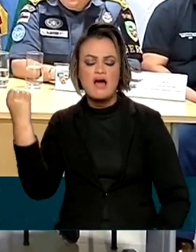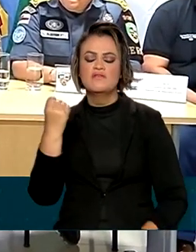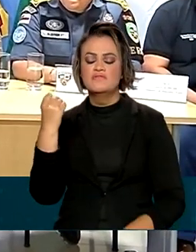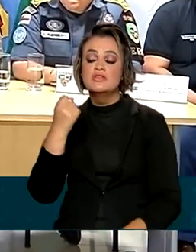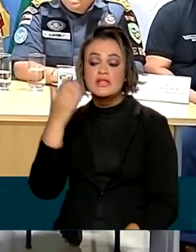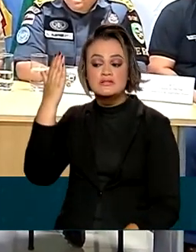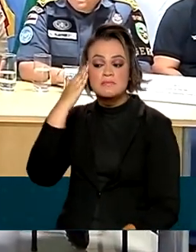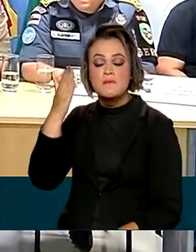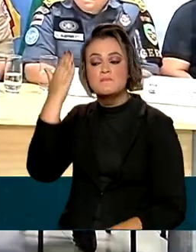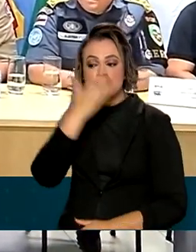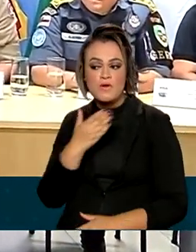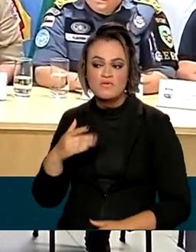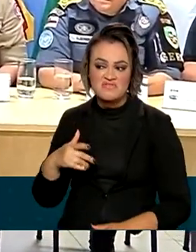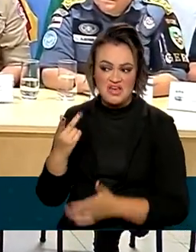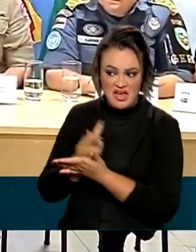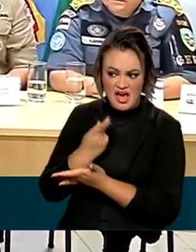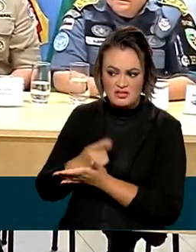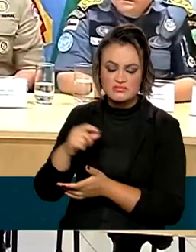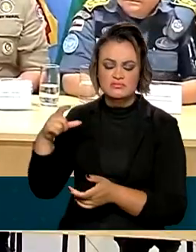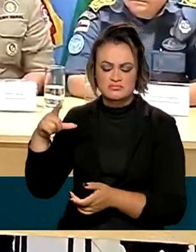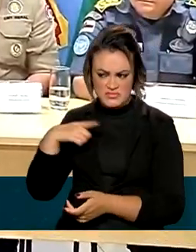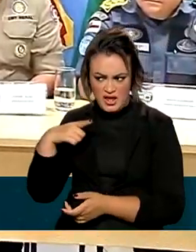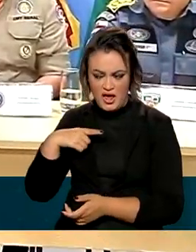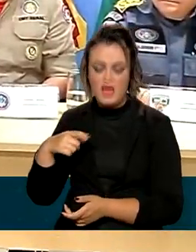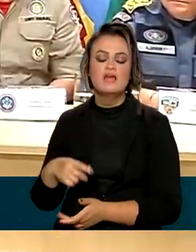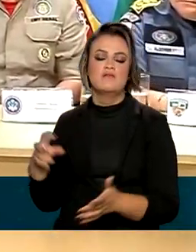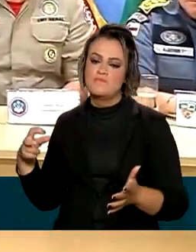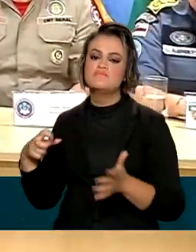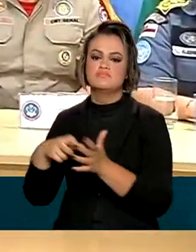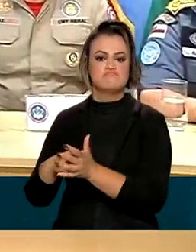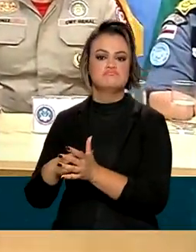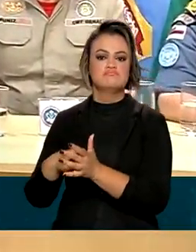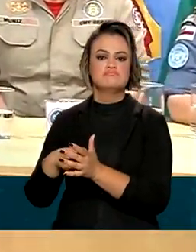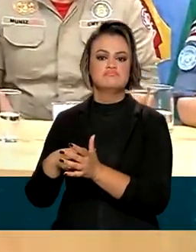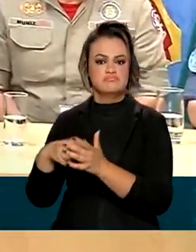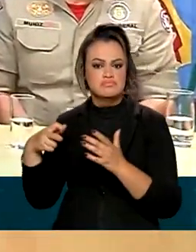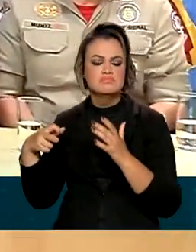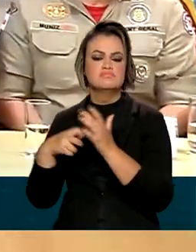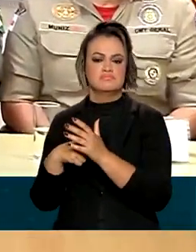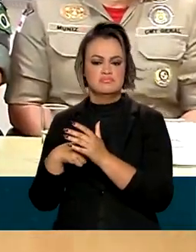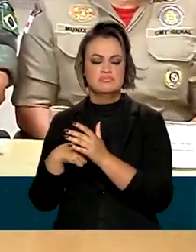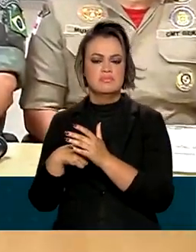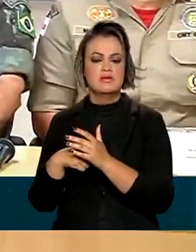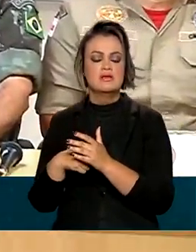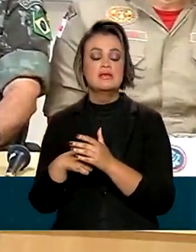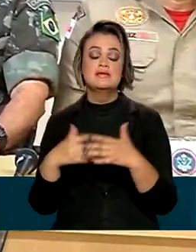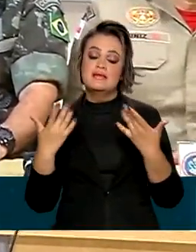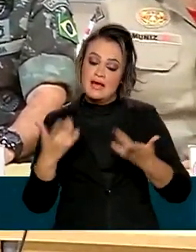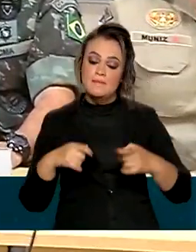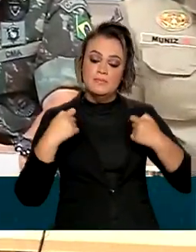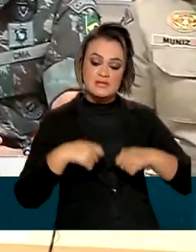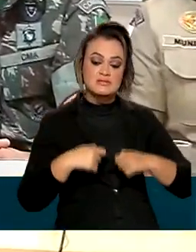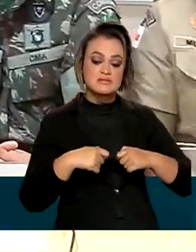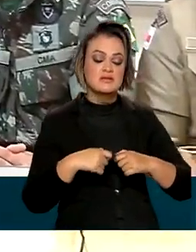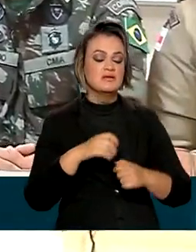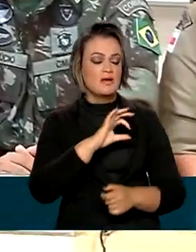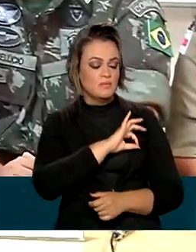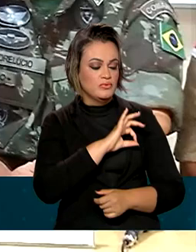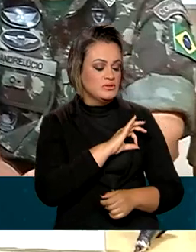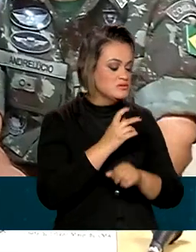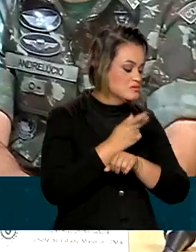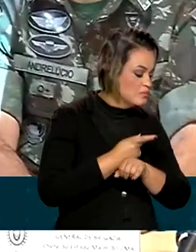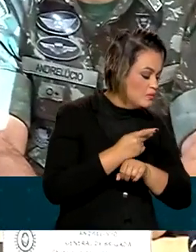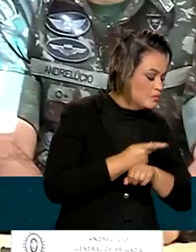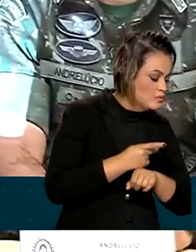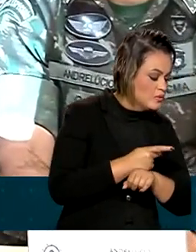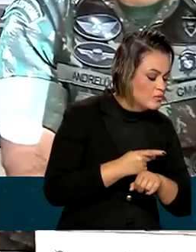comprovadas, sejam condenadas e respondam pelos atos praticados e para isso a Polícia Federal então ela tem que